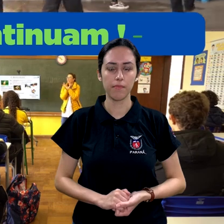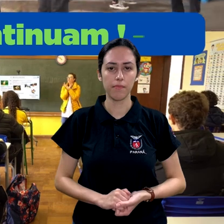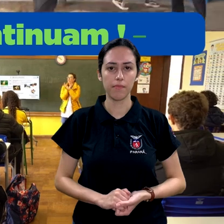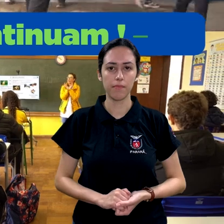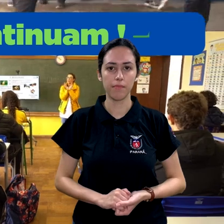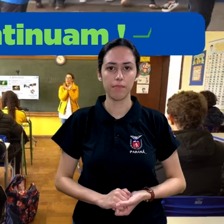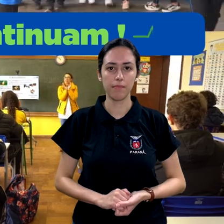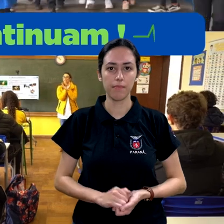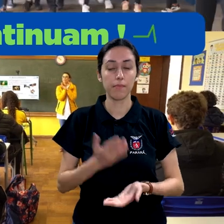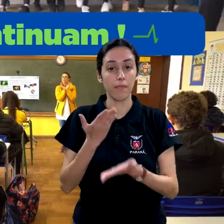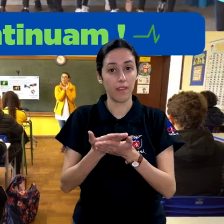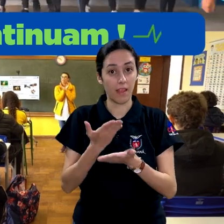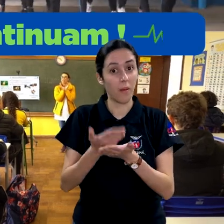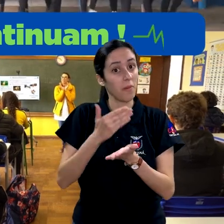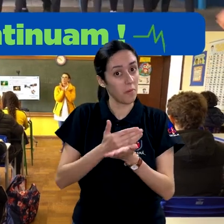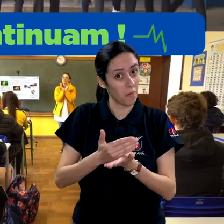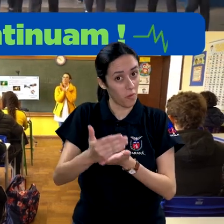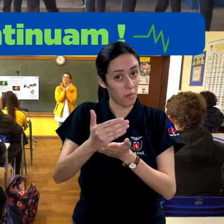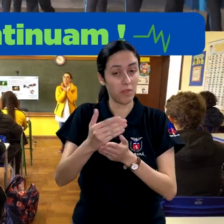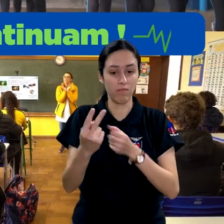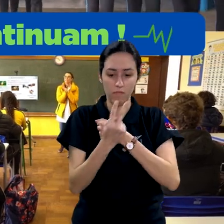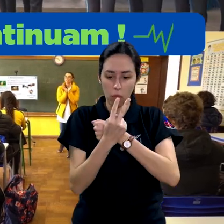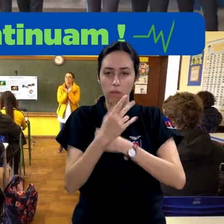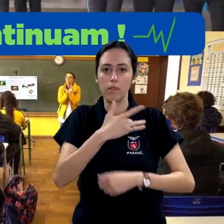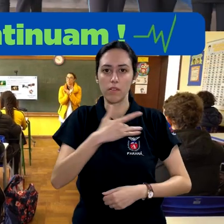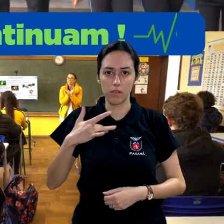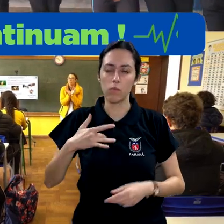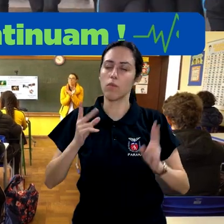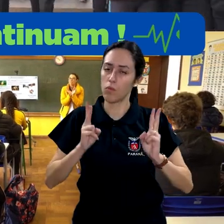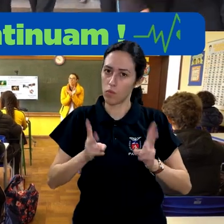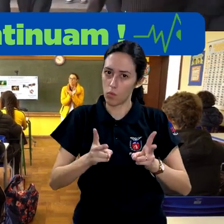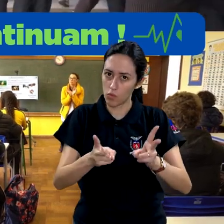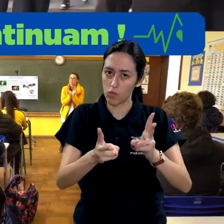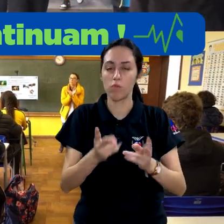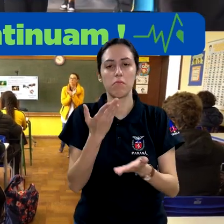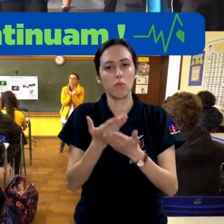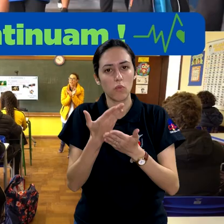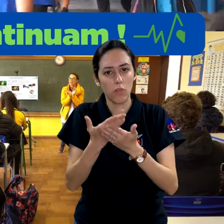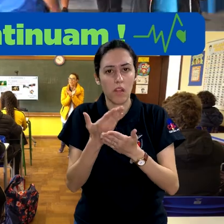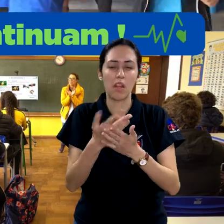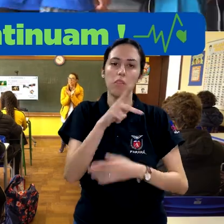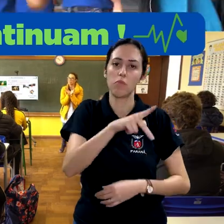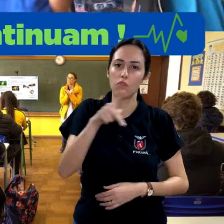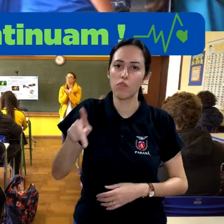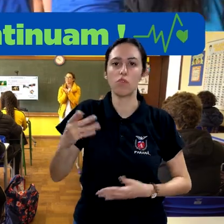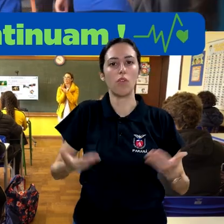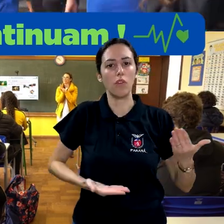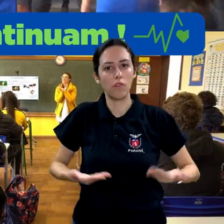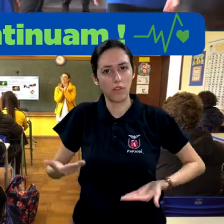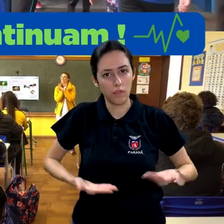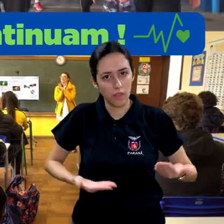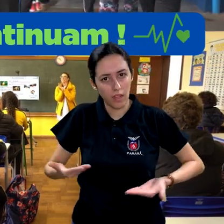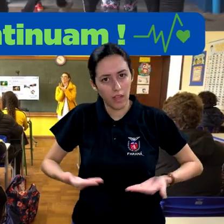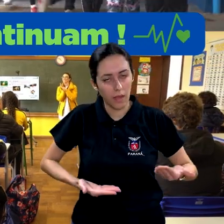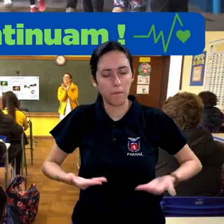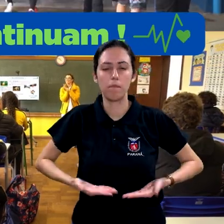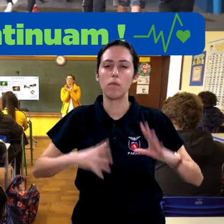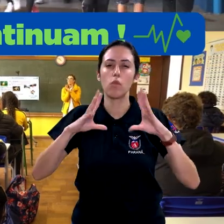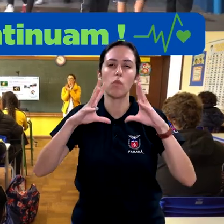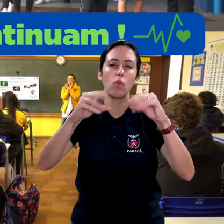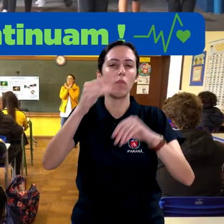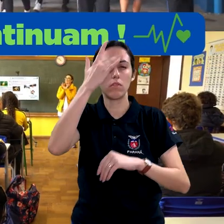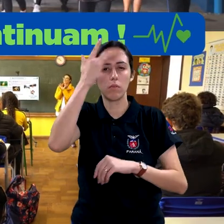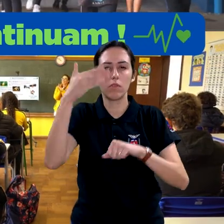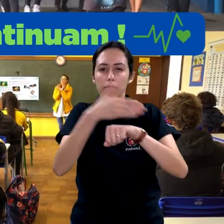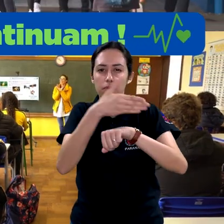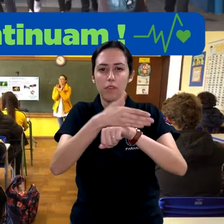As aulas começaram e os cuidados com a saúde continuam. Estudantes, professores, funcionários... Todo mundo que está